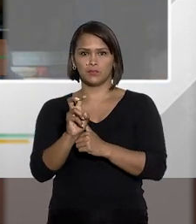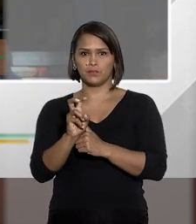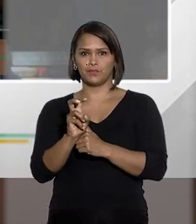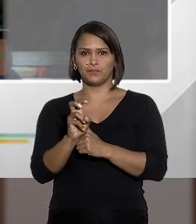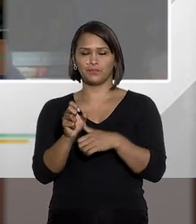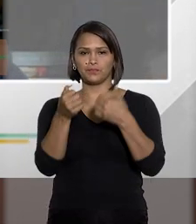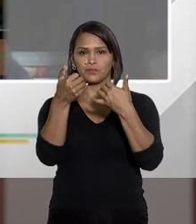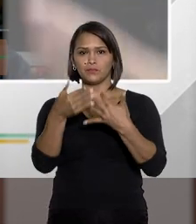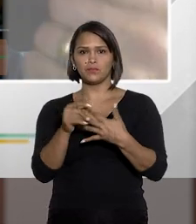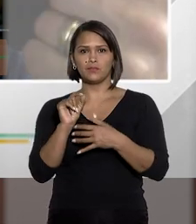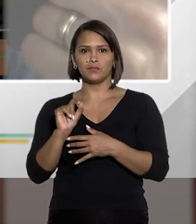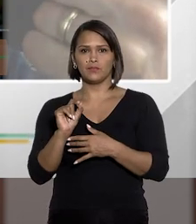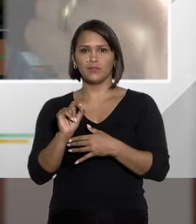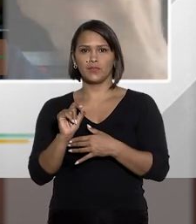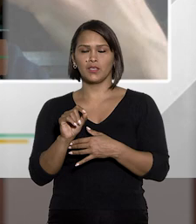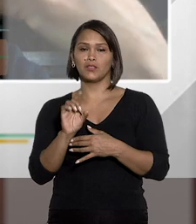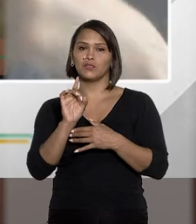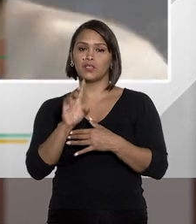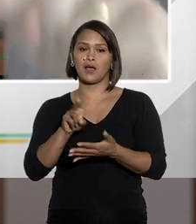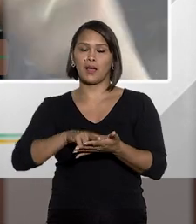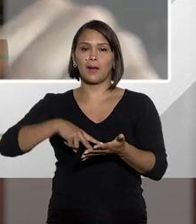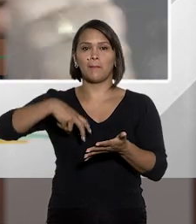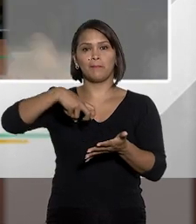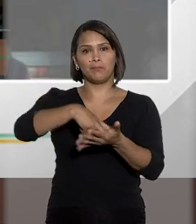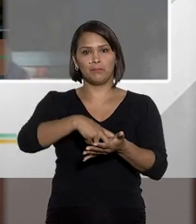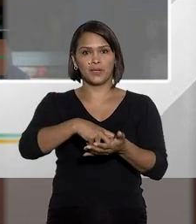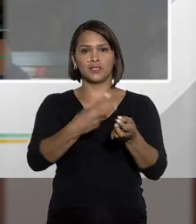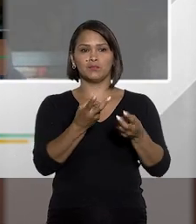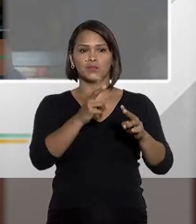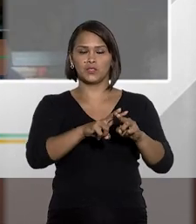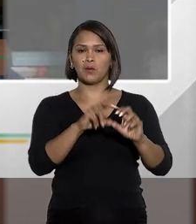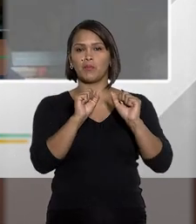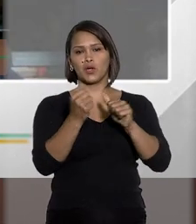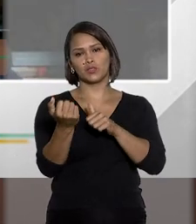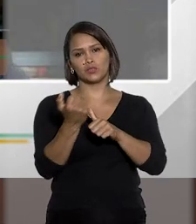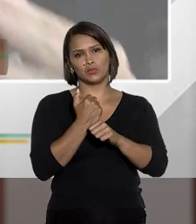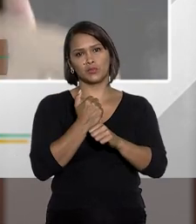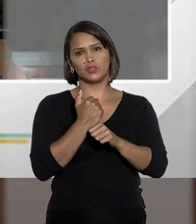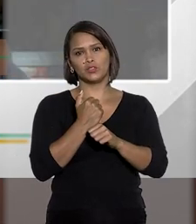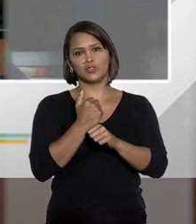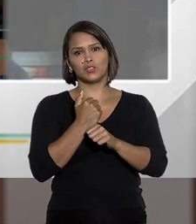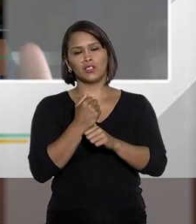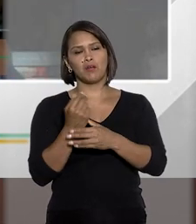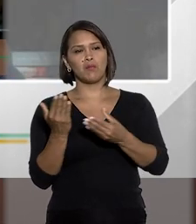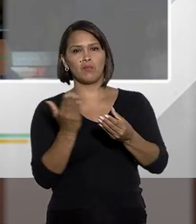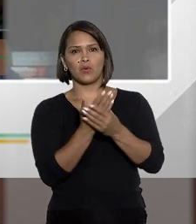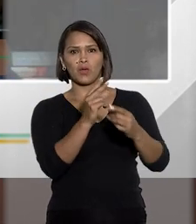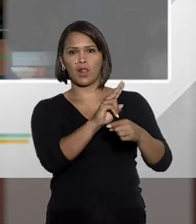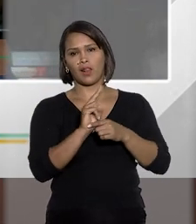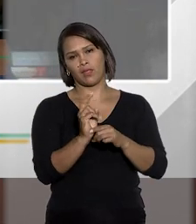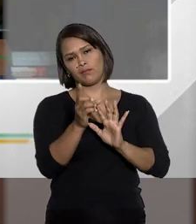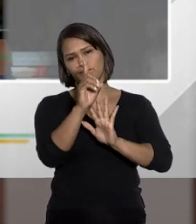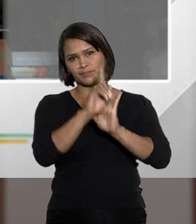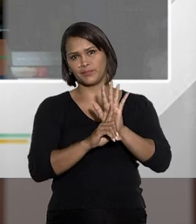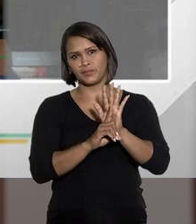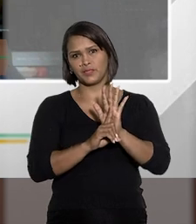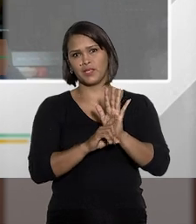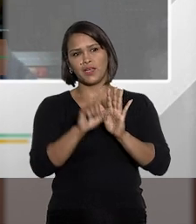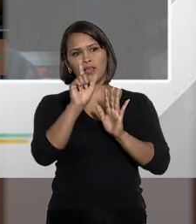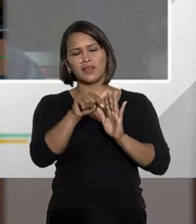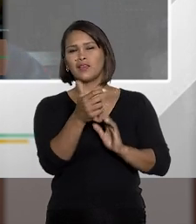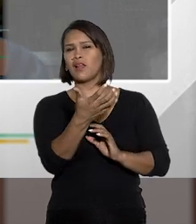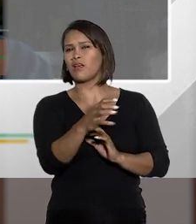5º, diz que a pena de prisão pode ser substituída por penas restritivas de direitos.